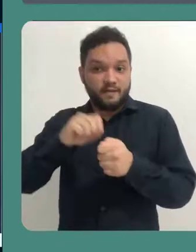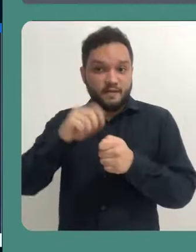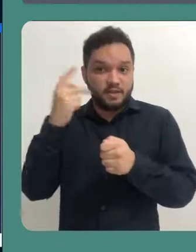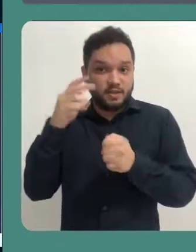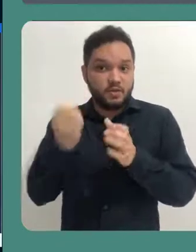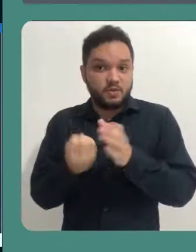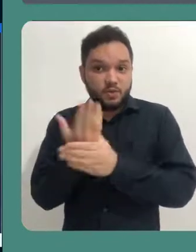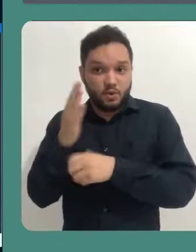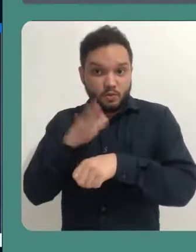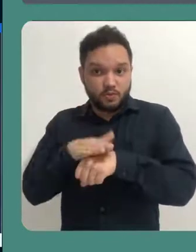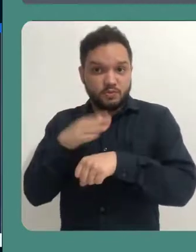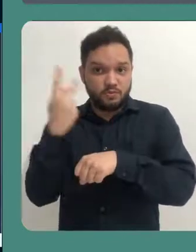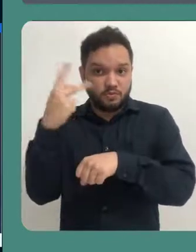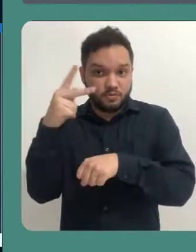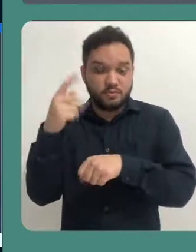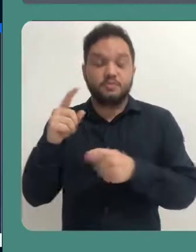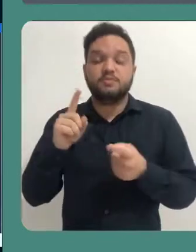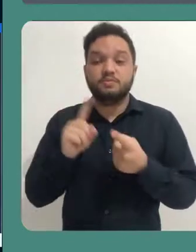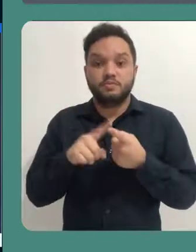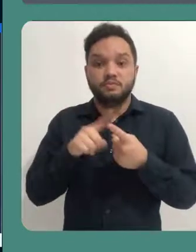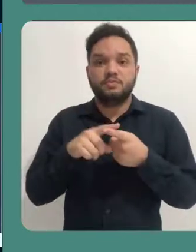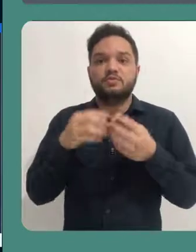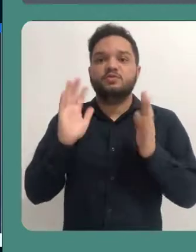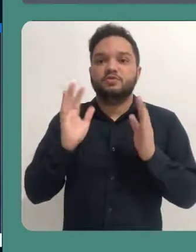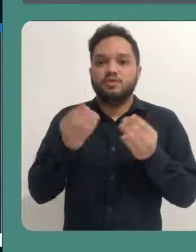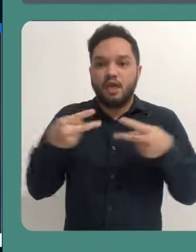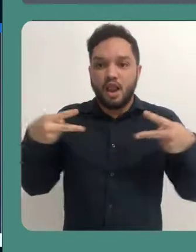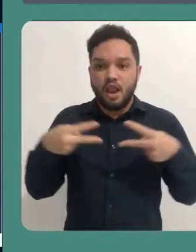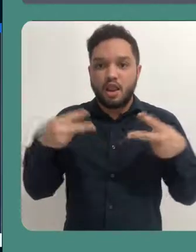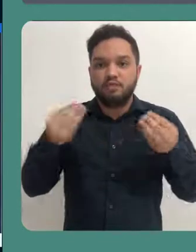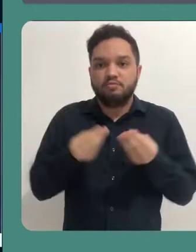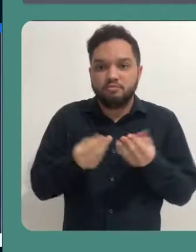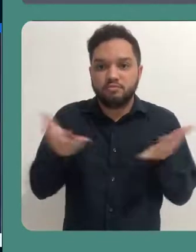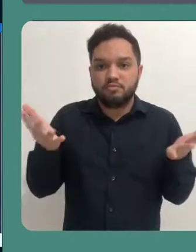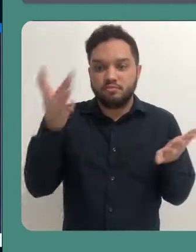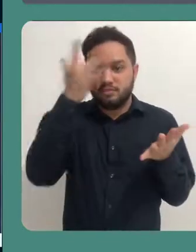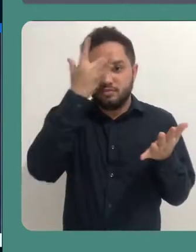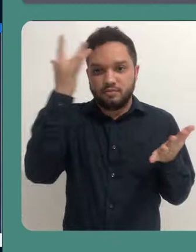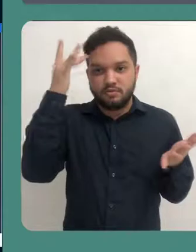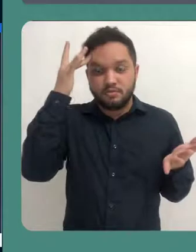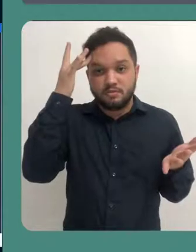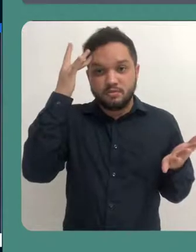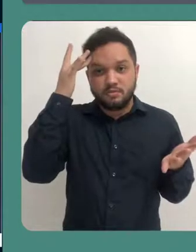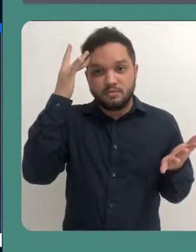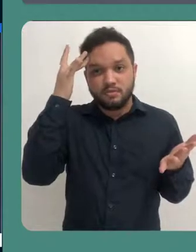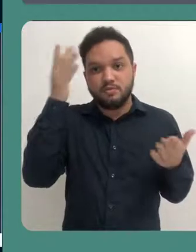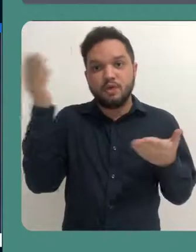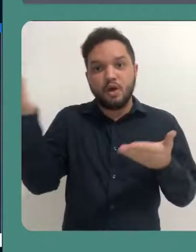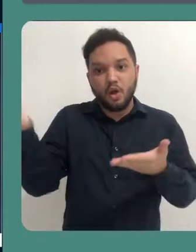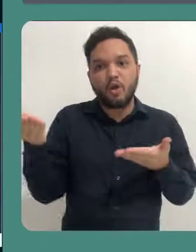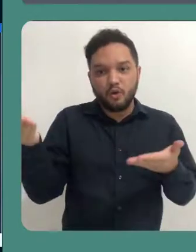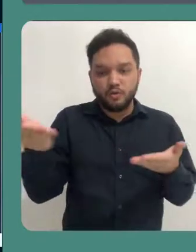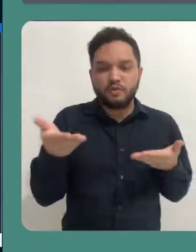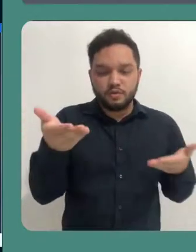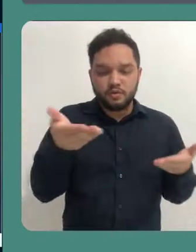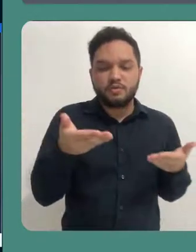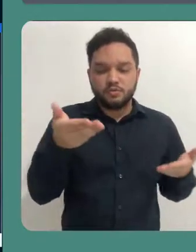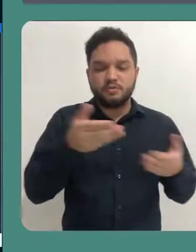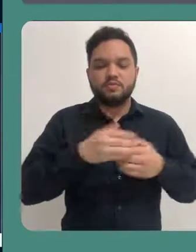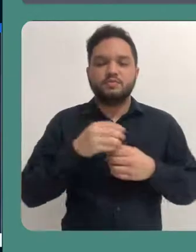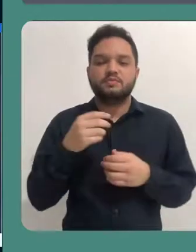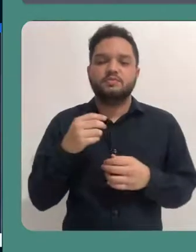criou e também compartilhou o link dela com aqueles seus